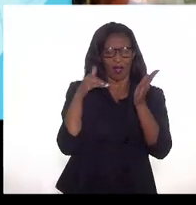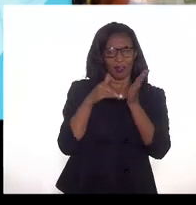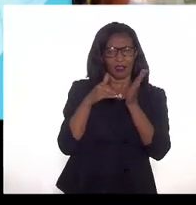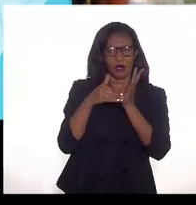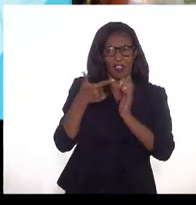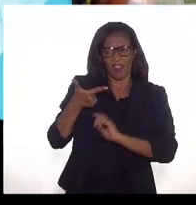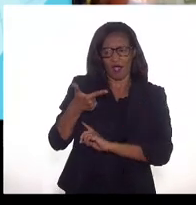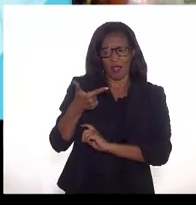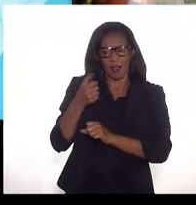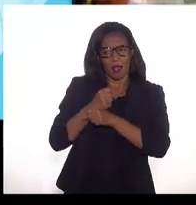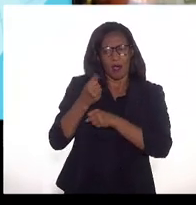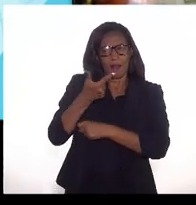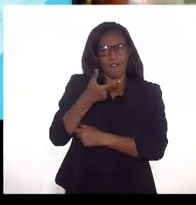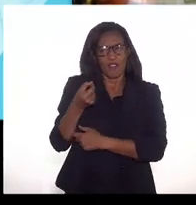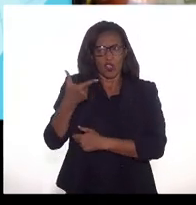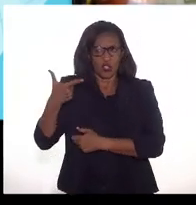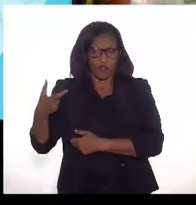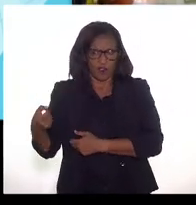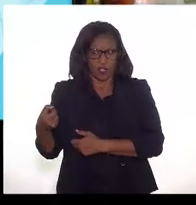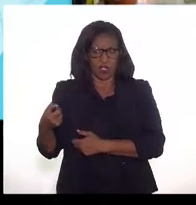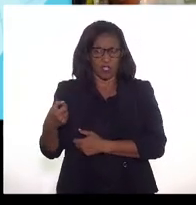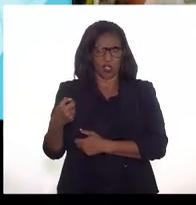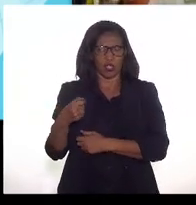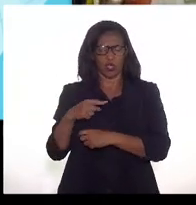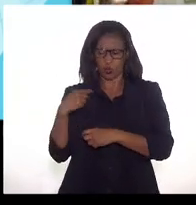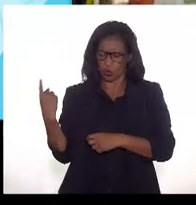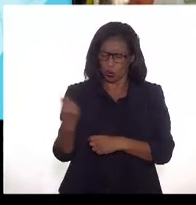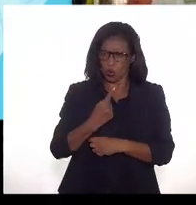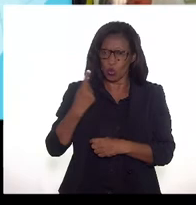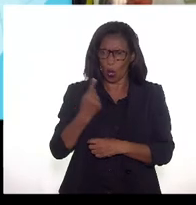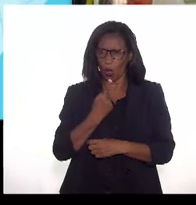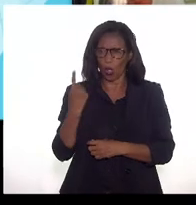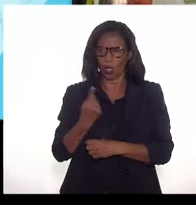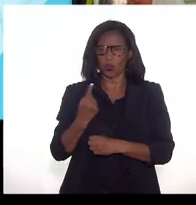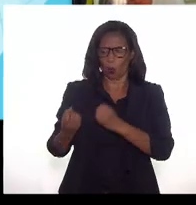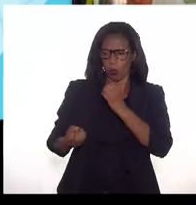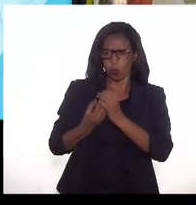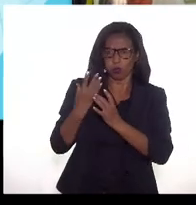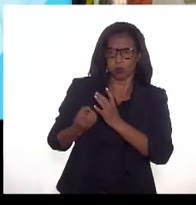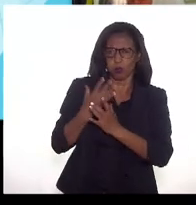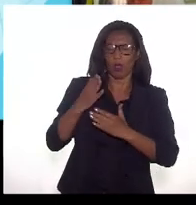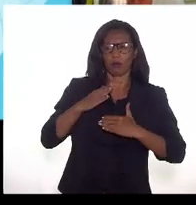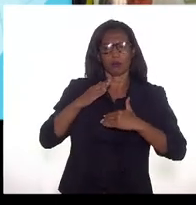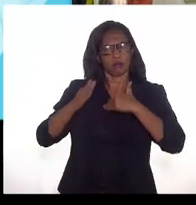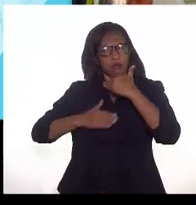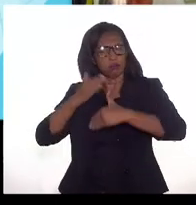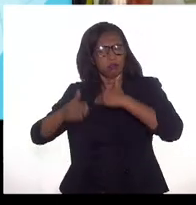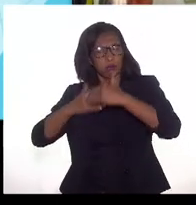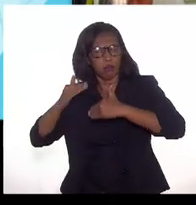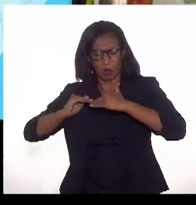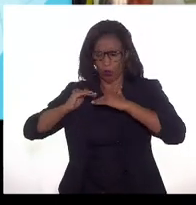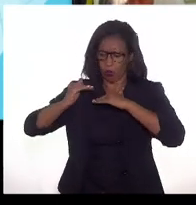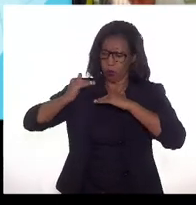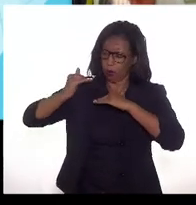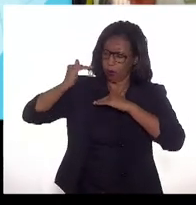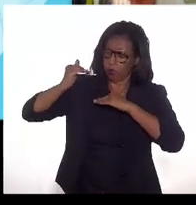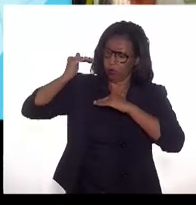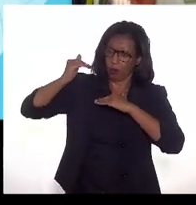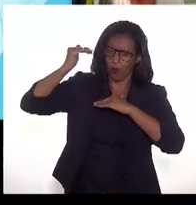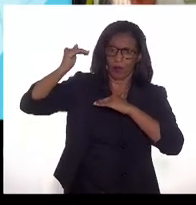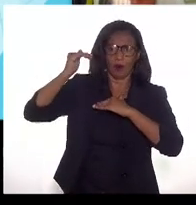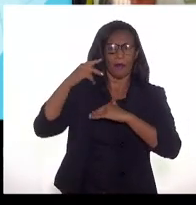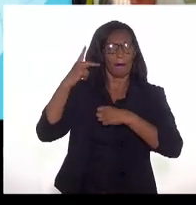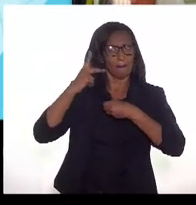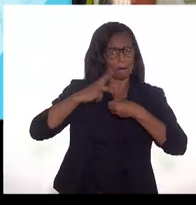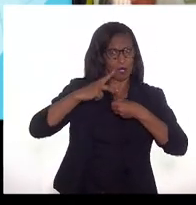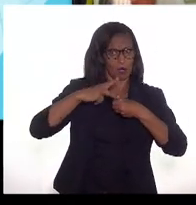2020, inclusive, nós estamos com produções crescentes de petróleo e gás natural.